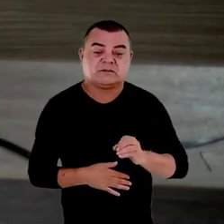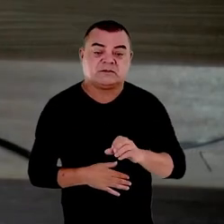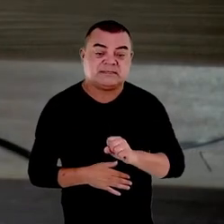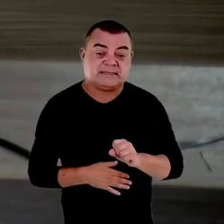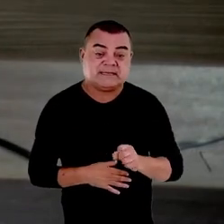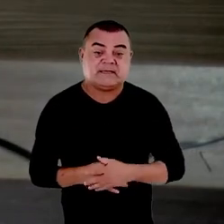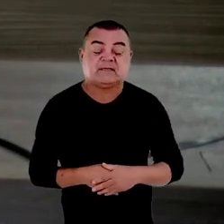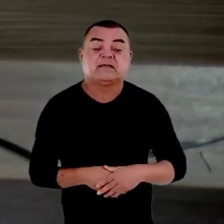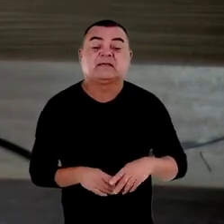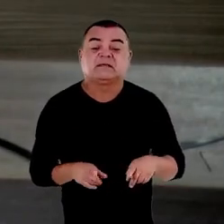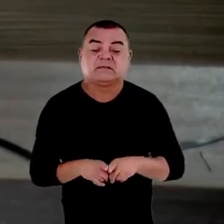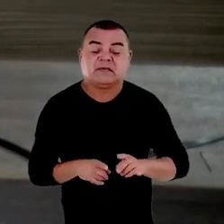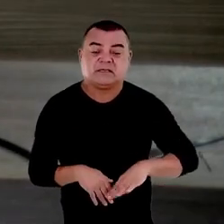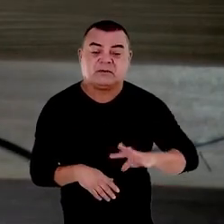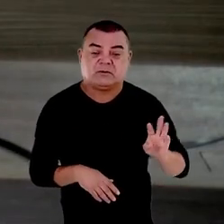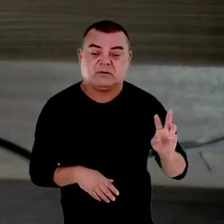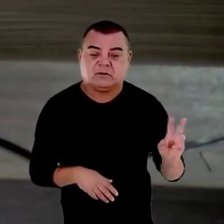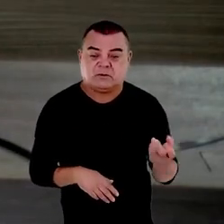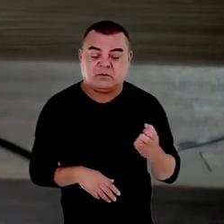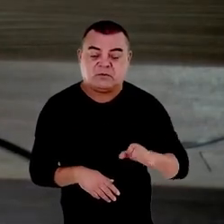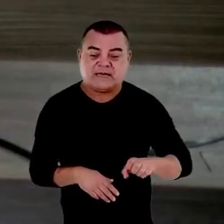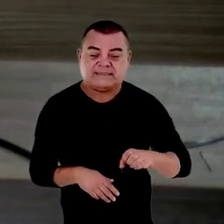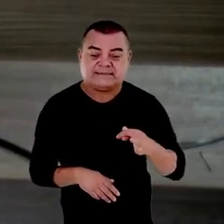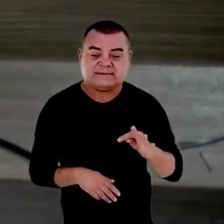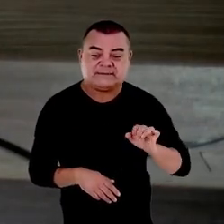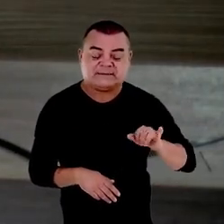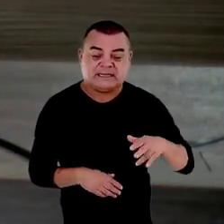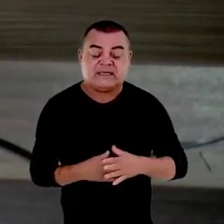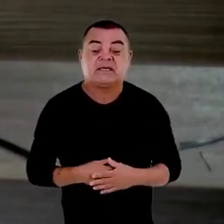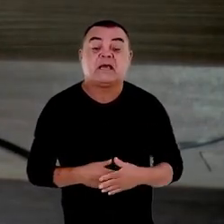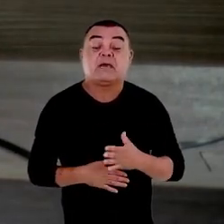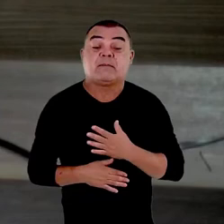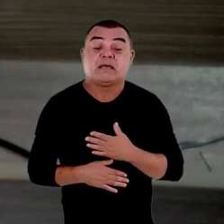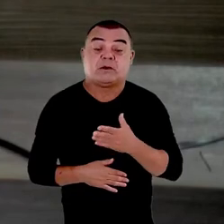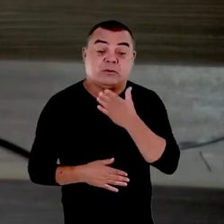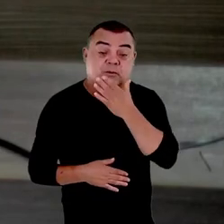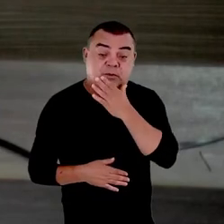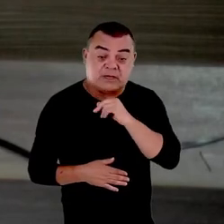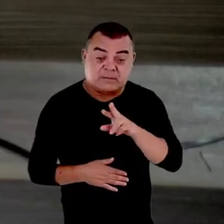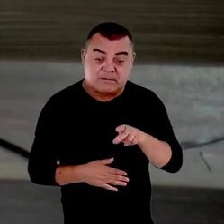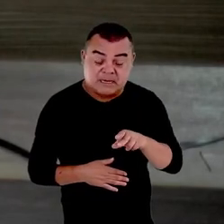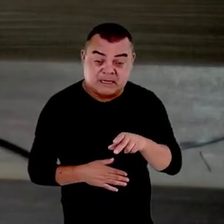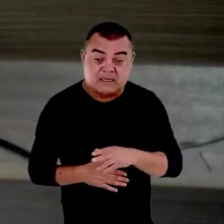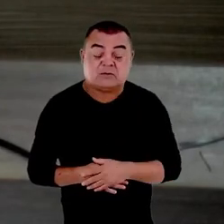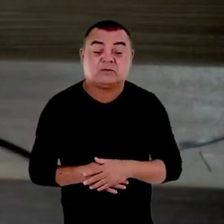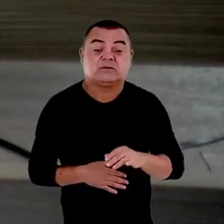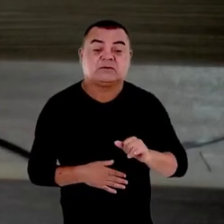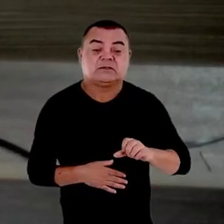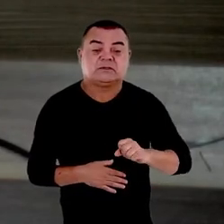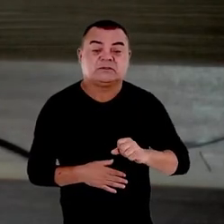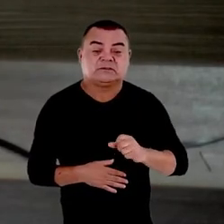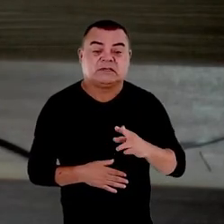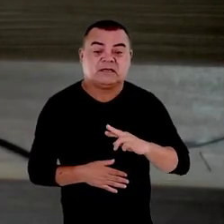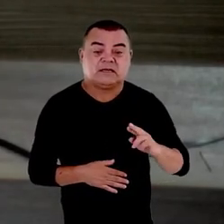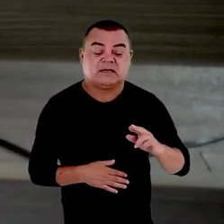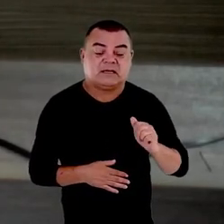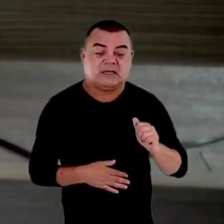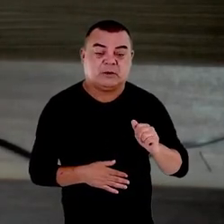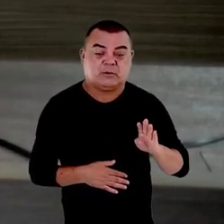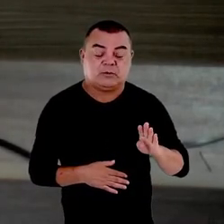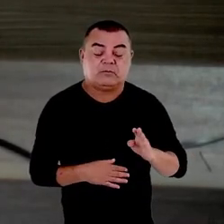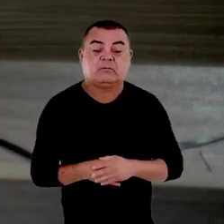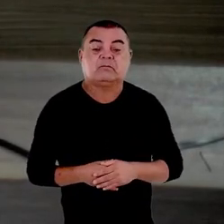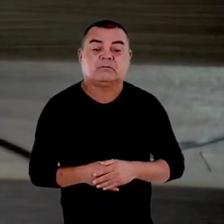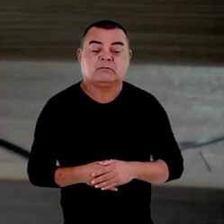Westey meu caríssimo amigo e irmão Manoel Pinheiro que é Procurador-Geral de Justiça do Estado do Ceará